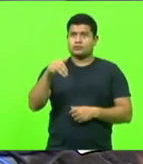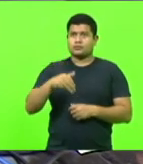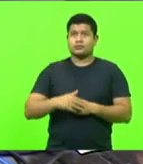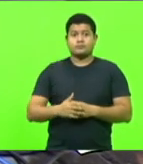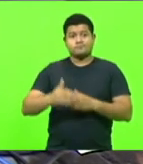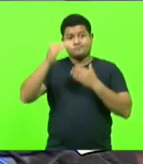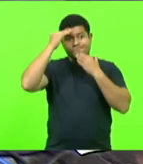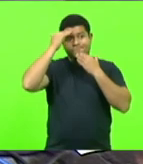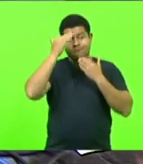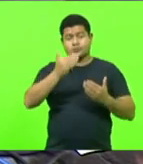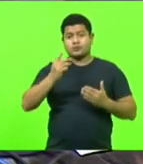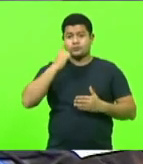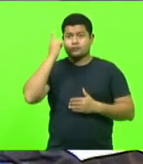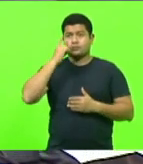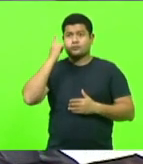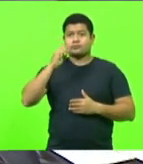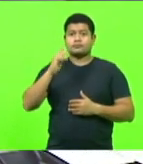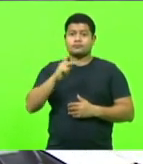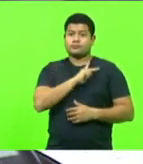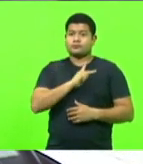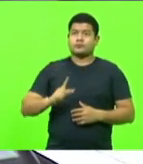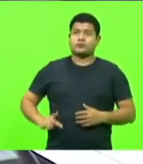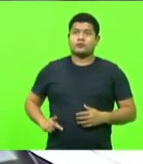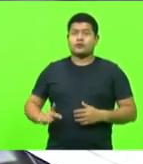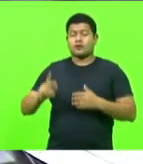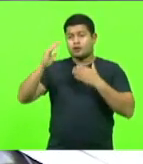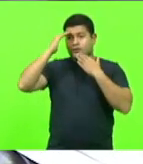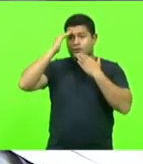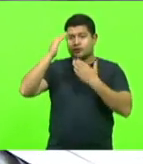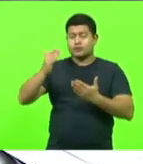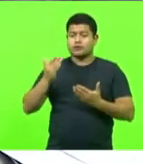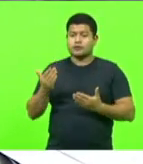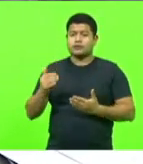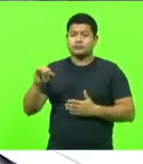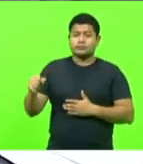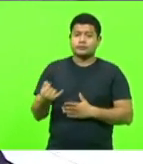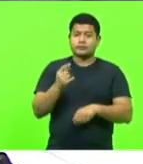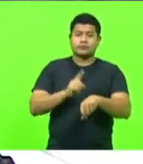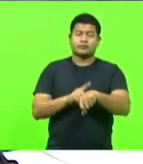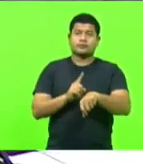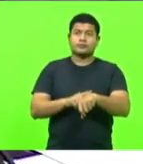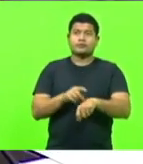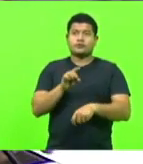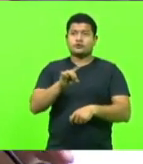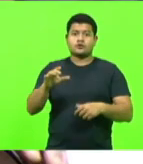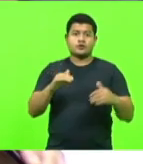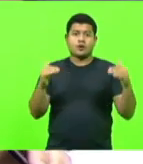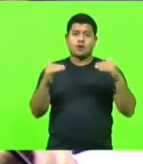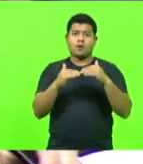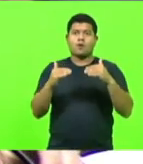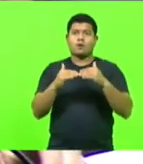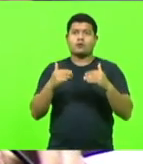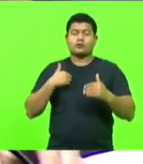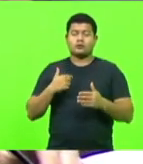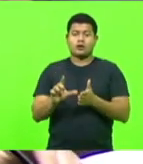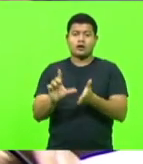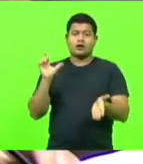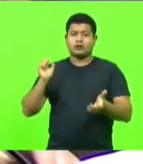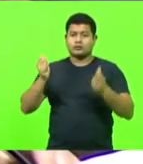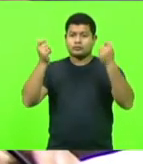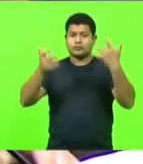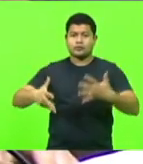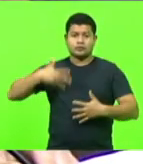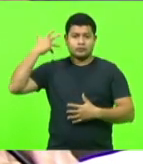obrigado, deputado presidente. Agradeço por essa oportunidade. Mas só corroborando com o que eu havia falado